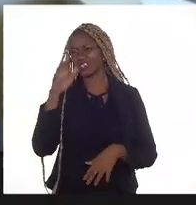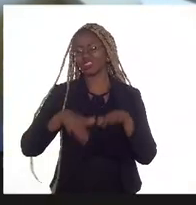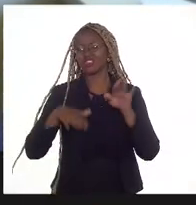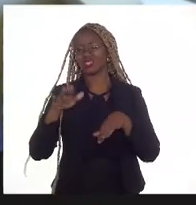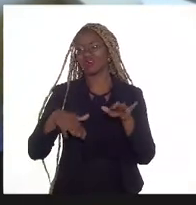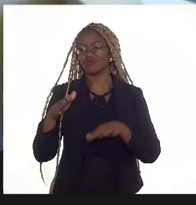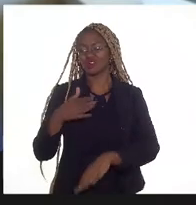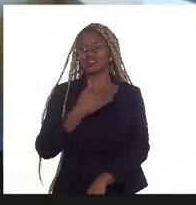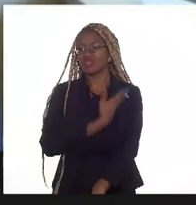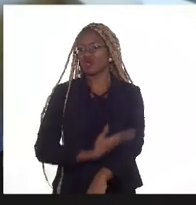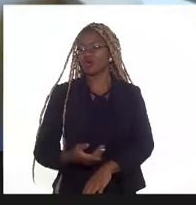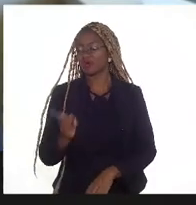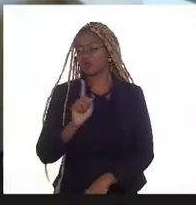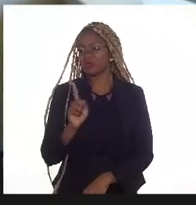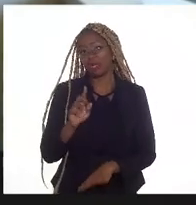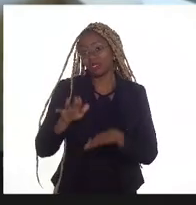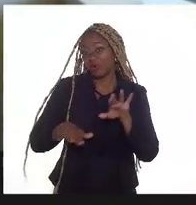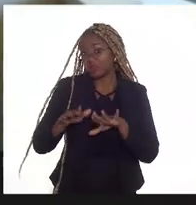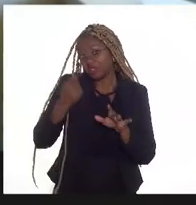talvez, talvez,